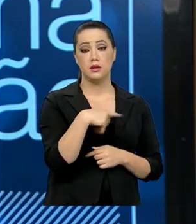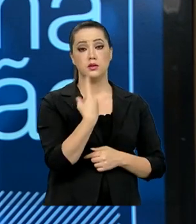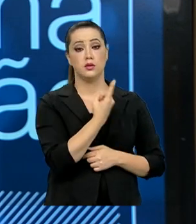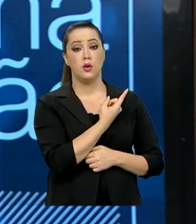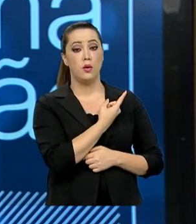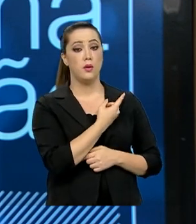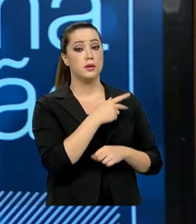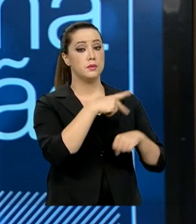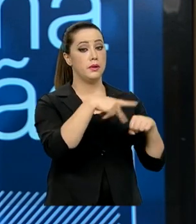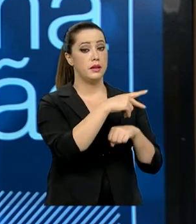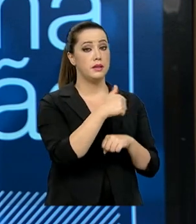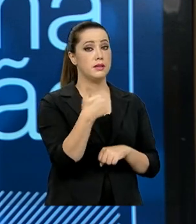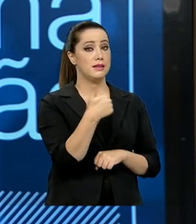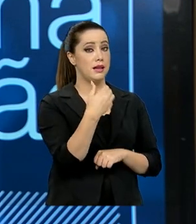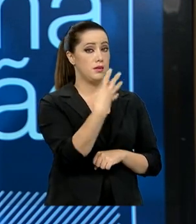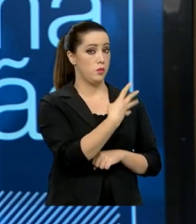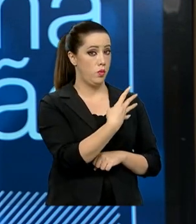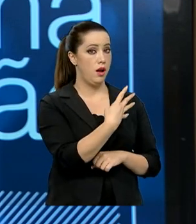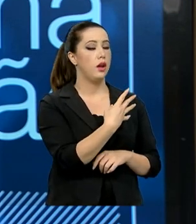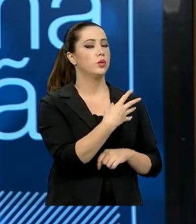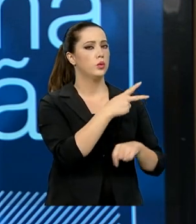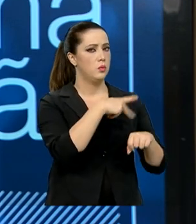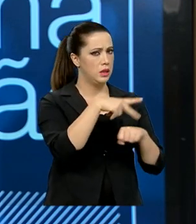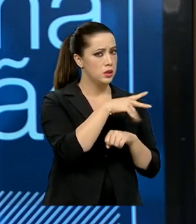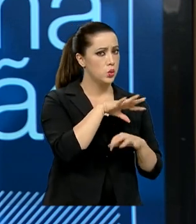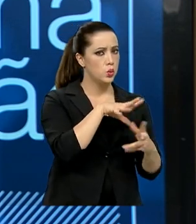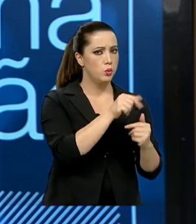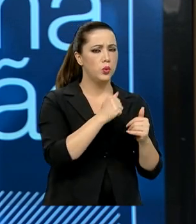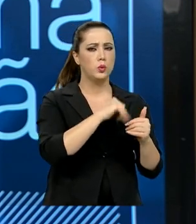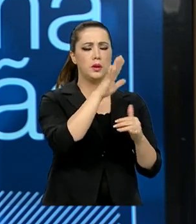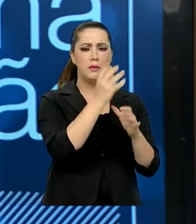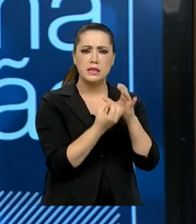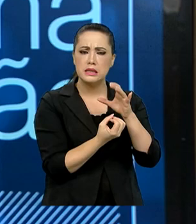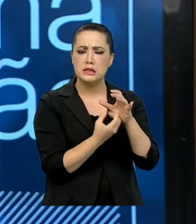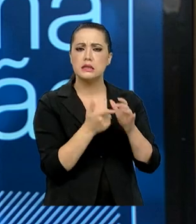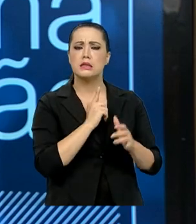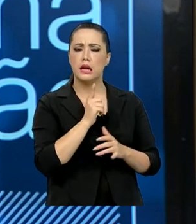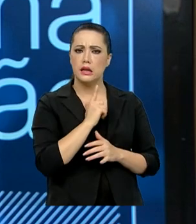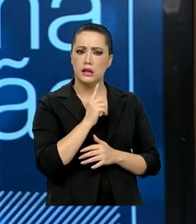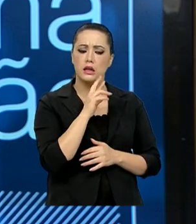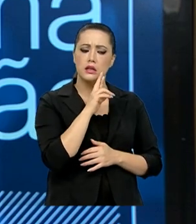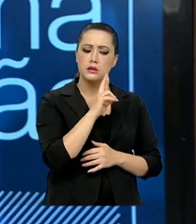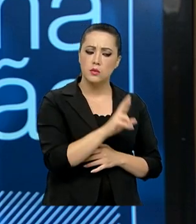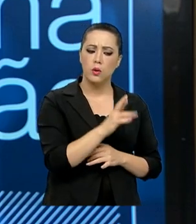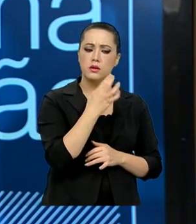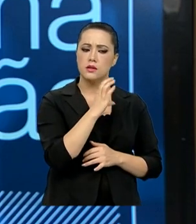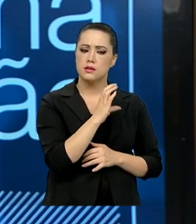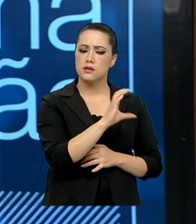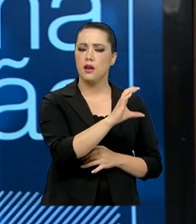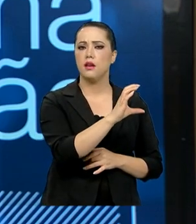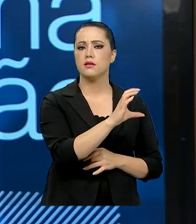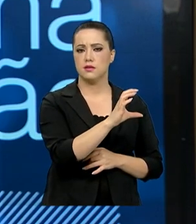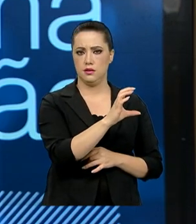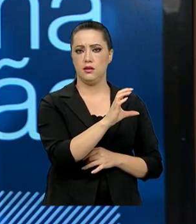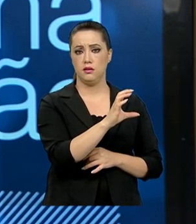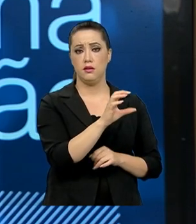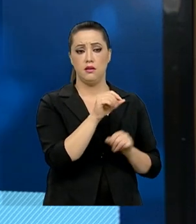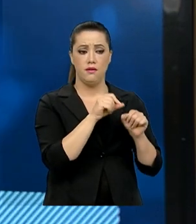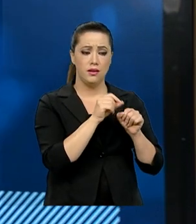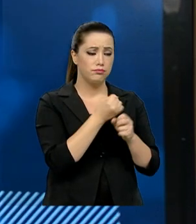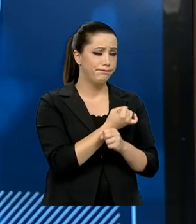termos de volume de produção científica. Ou a nossa produção científica, ela tem sido bastante